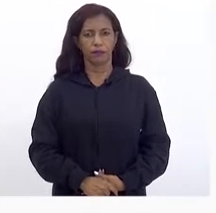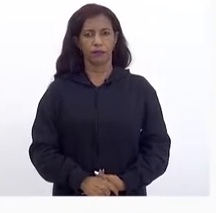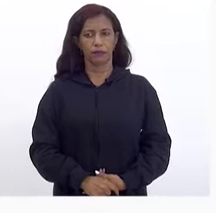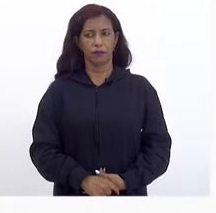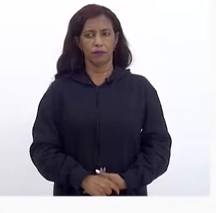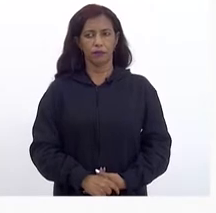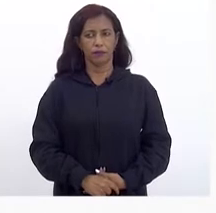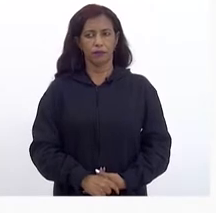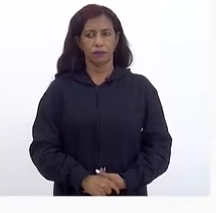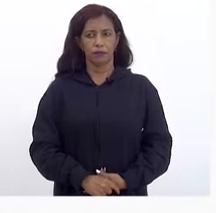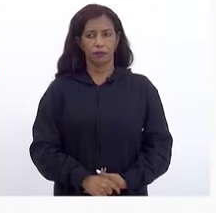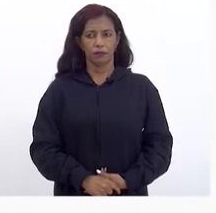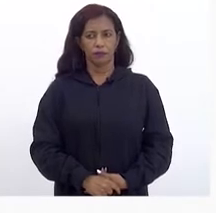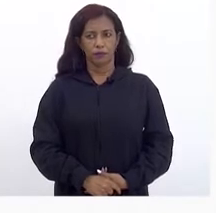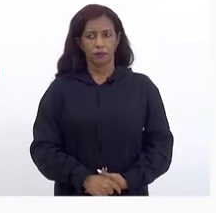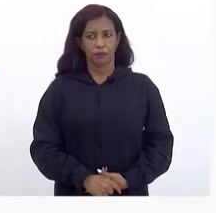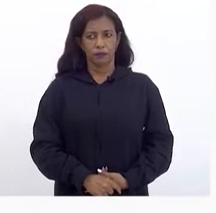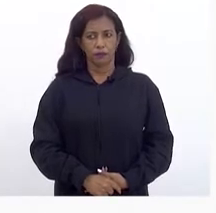Samit